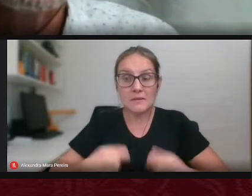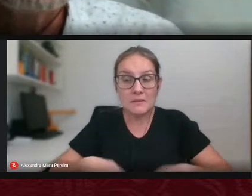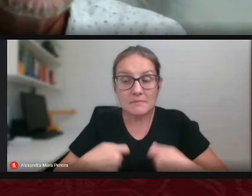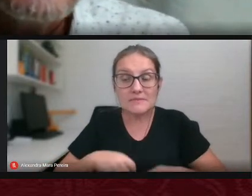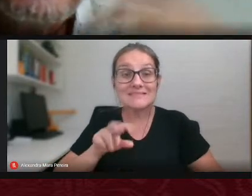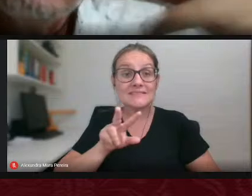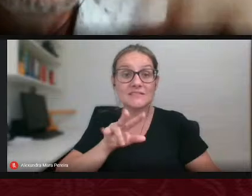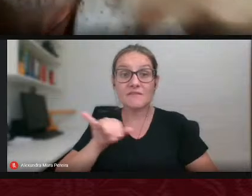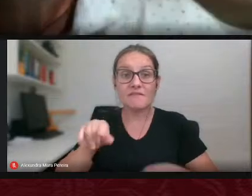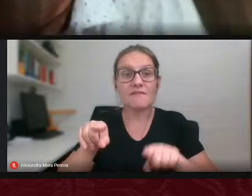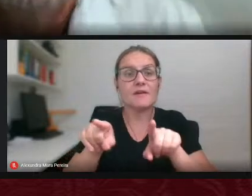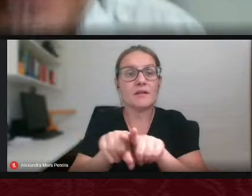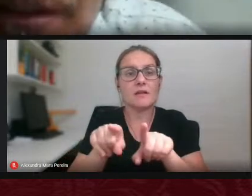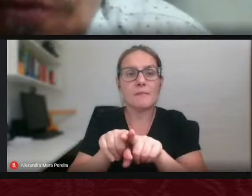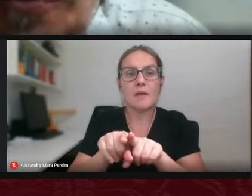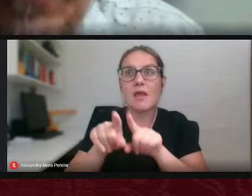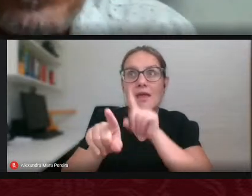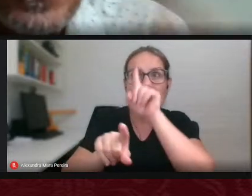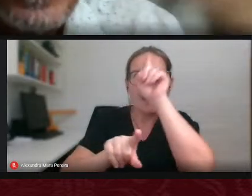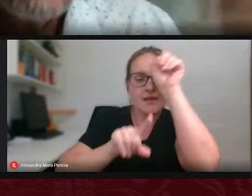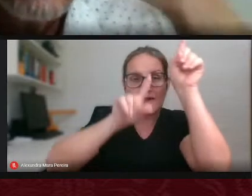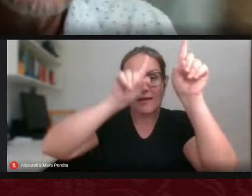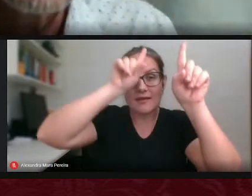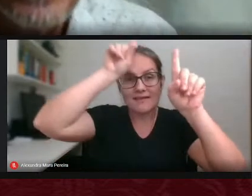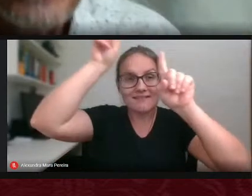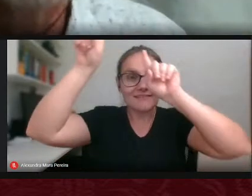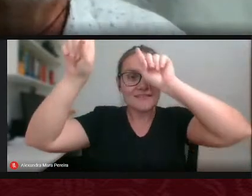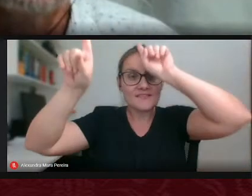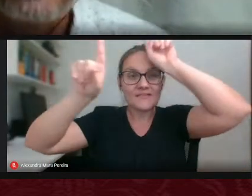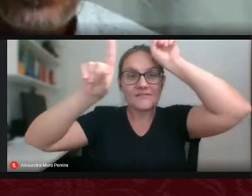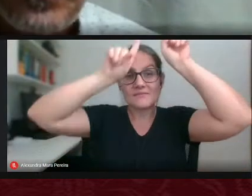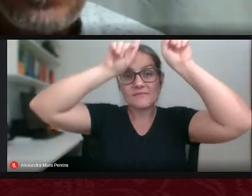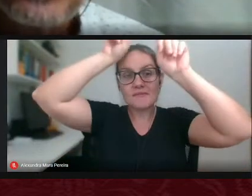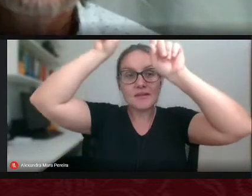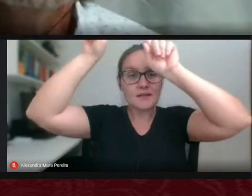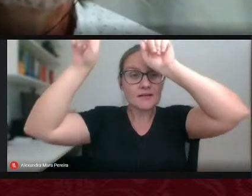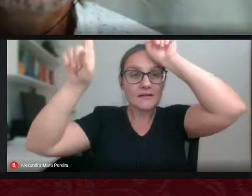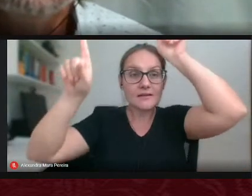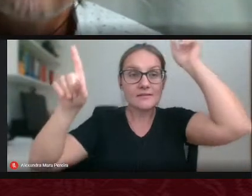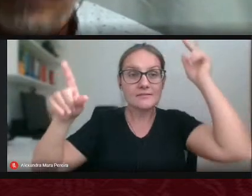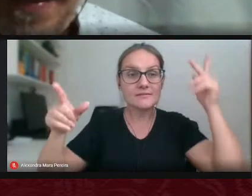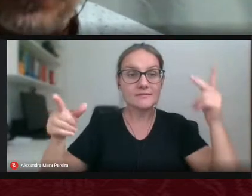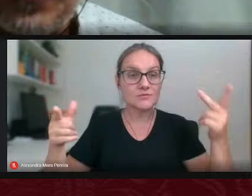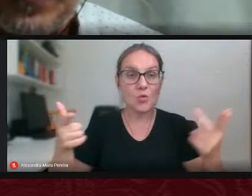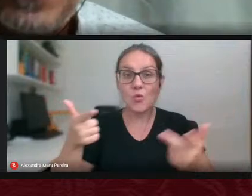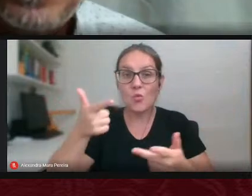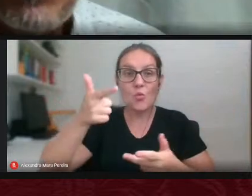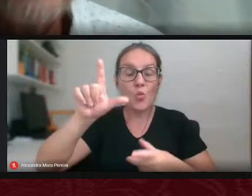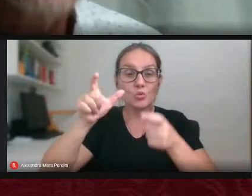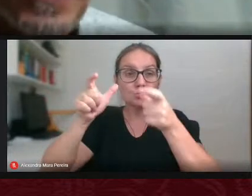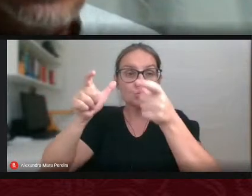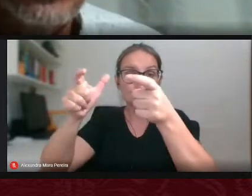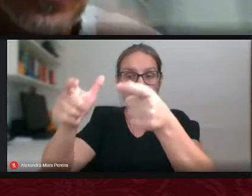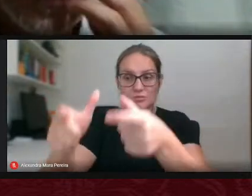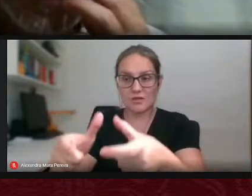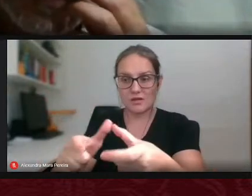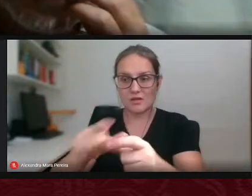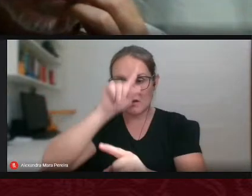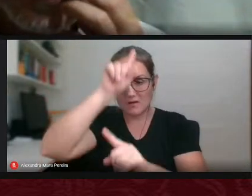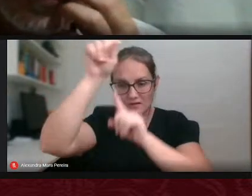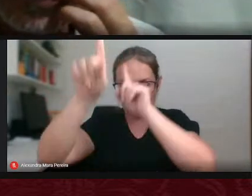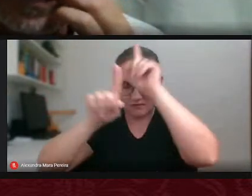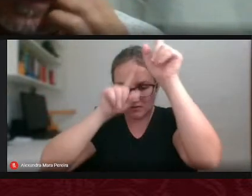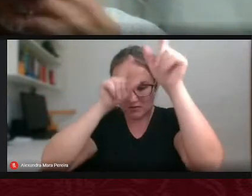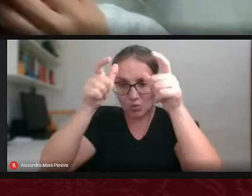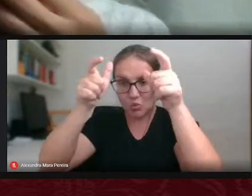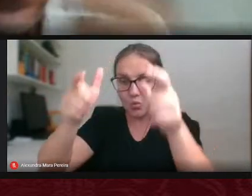vai inventando inventando um outro espaço inventando um